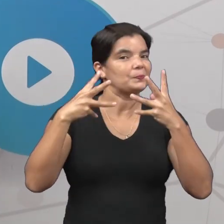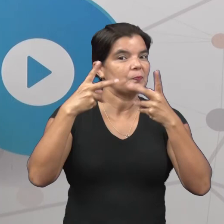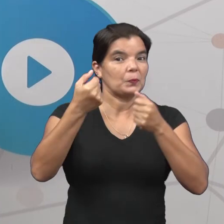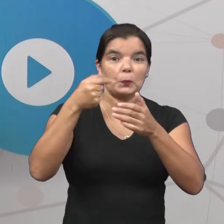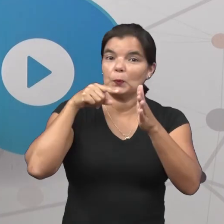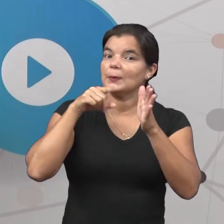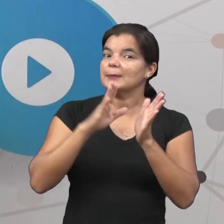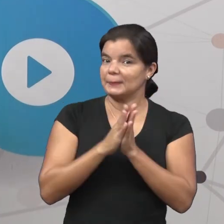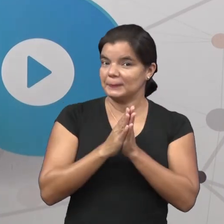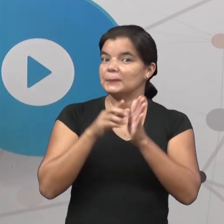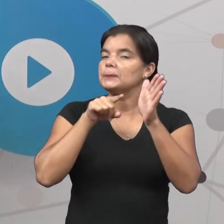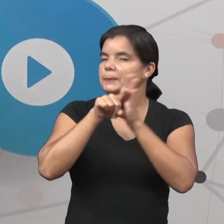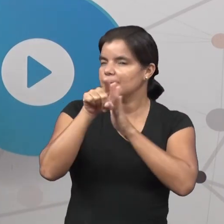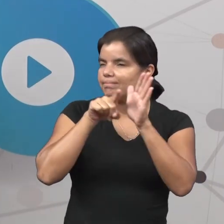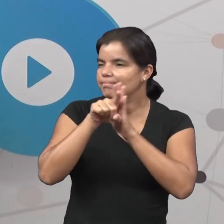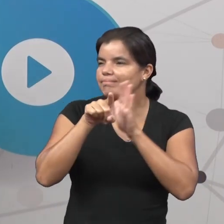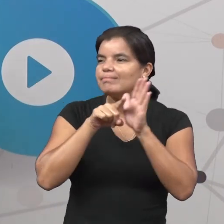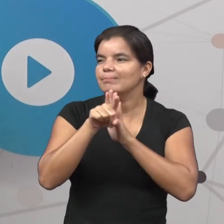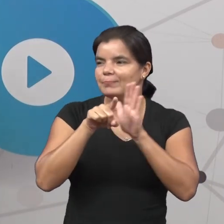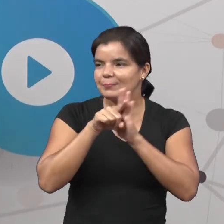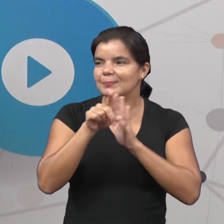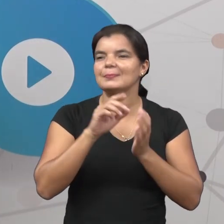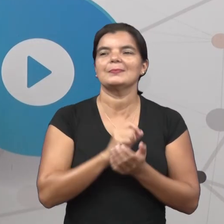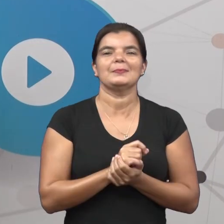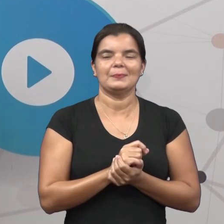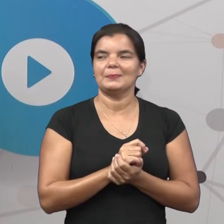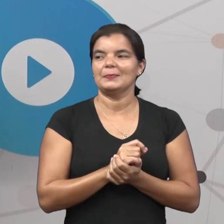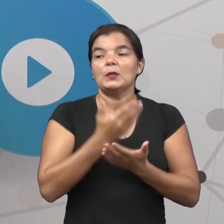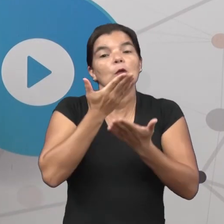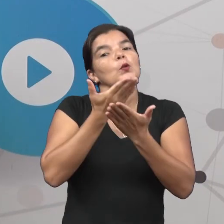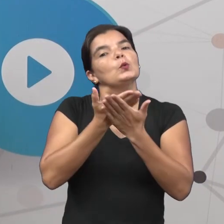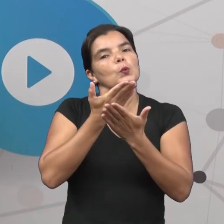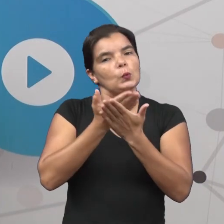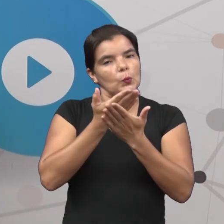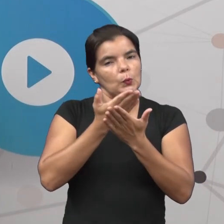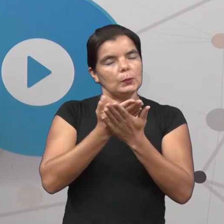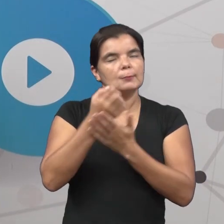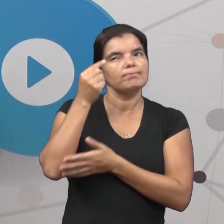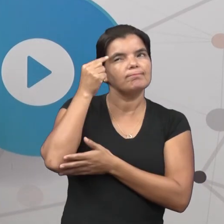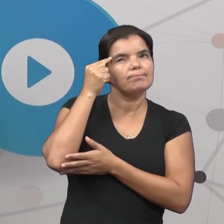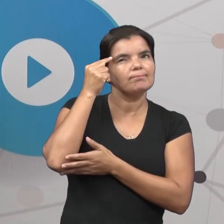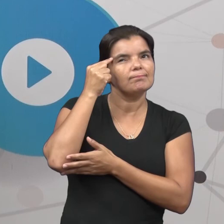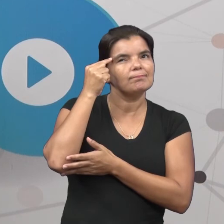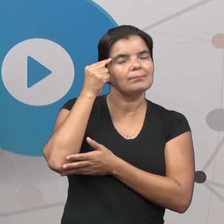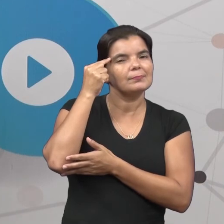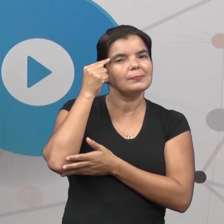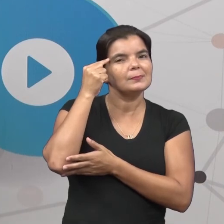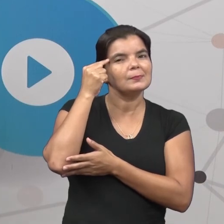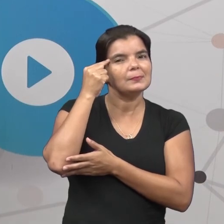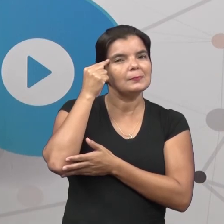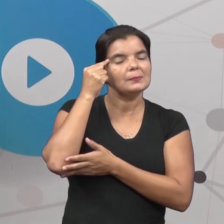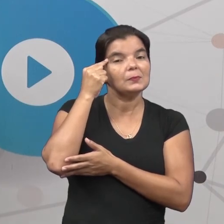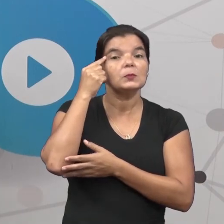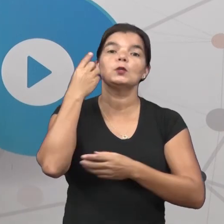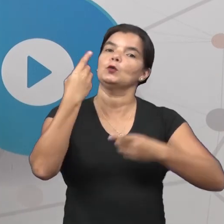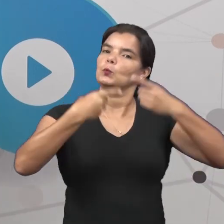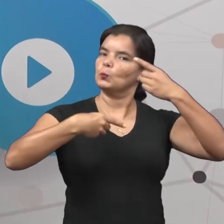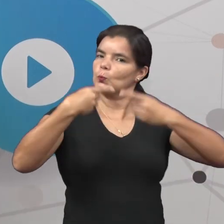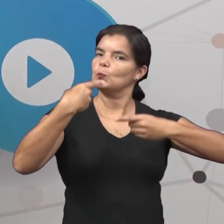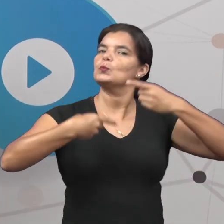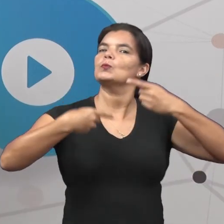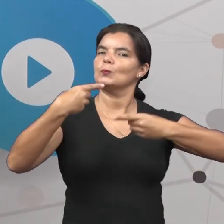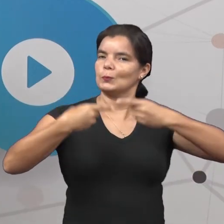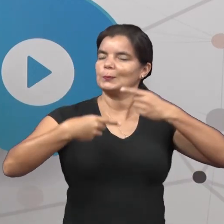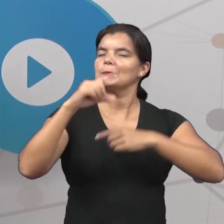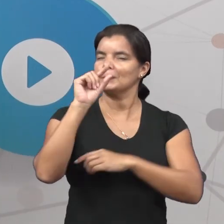perguntinha. Estudaremos, refletiremos e comentaremos um